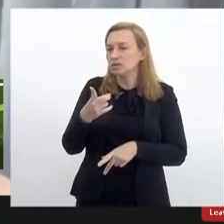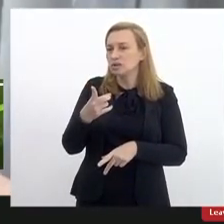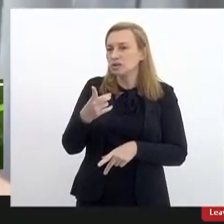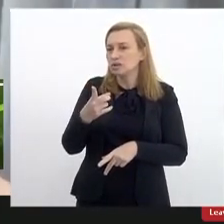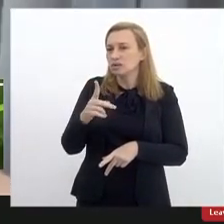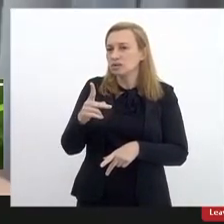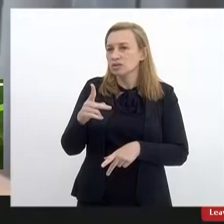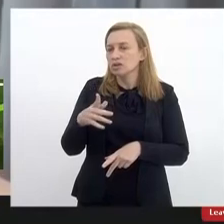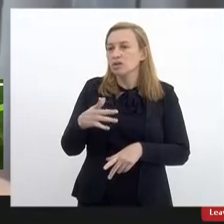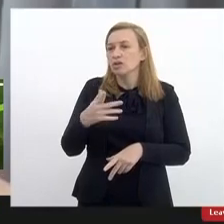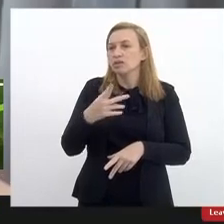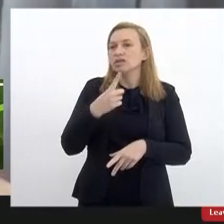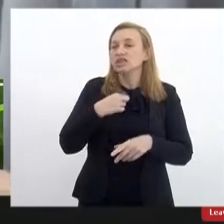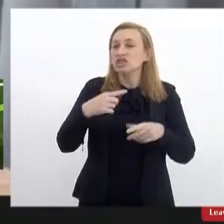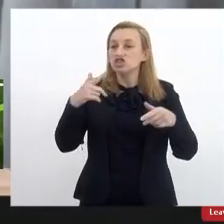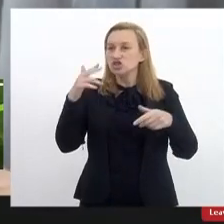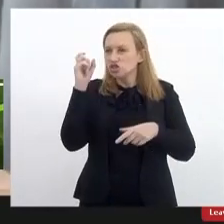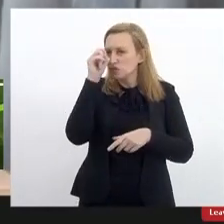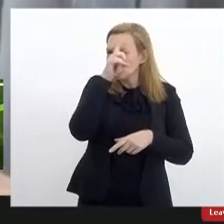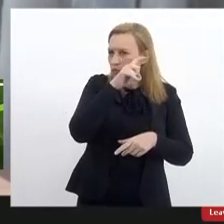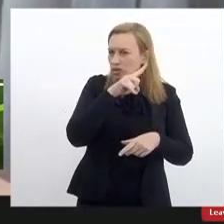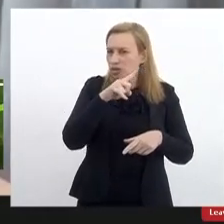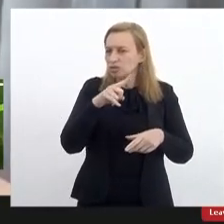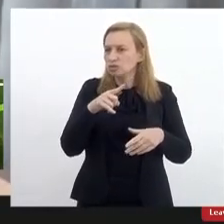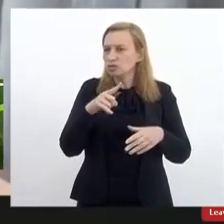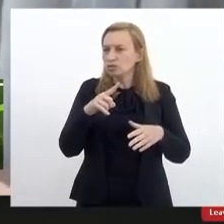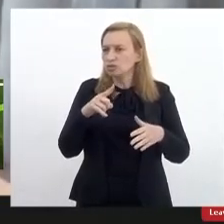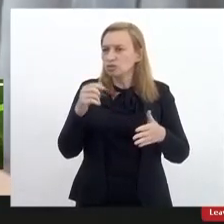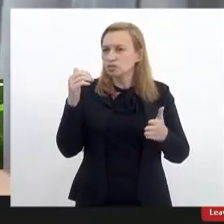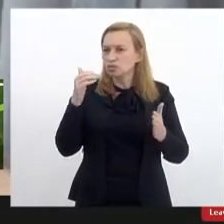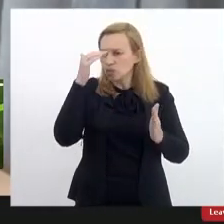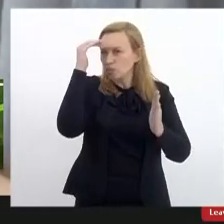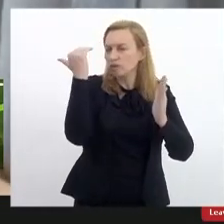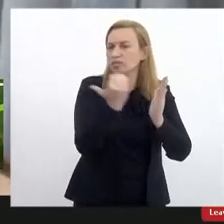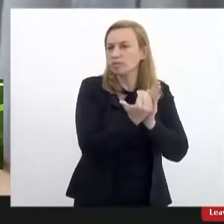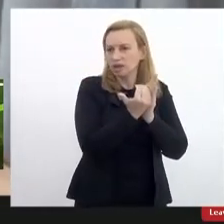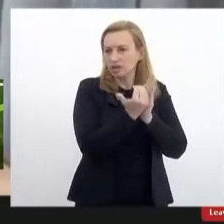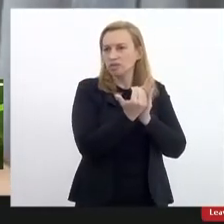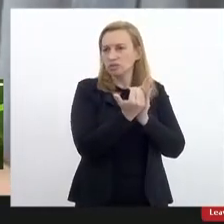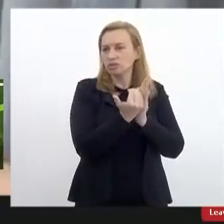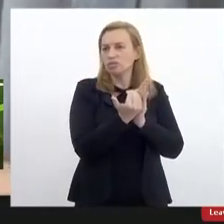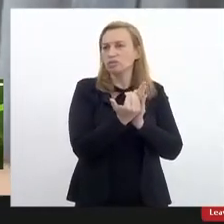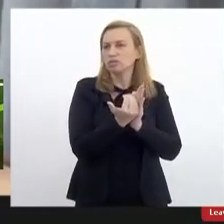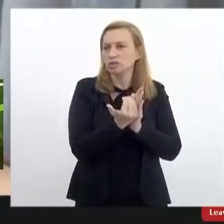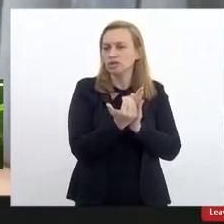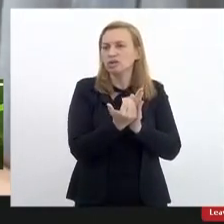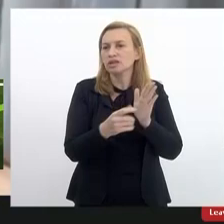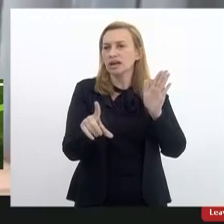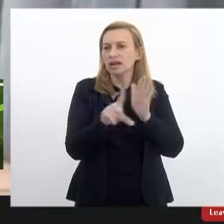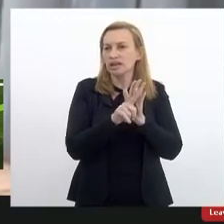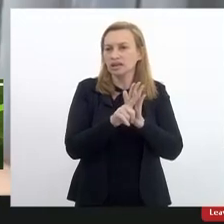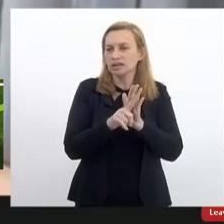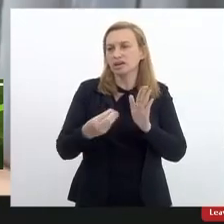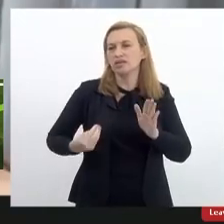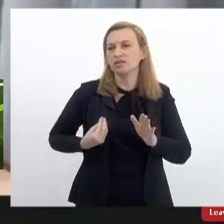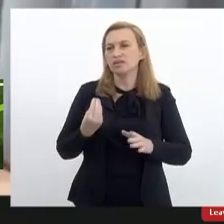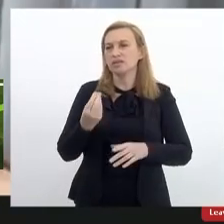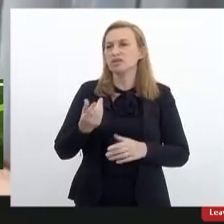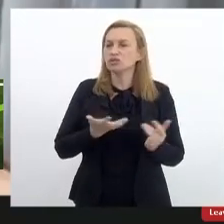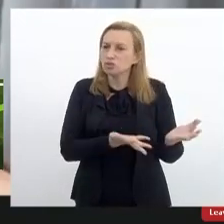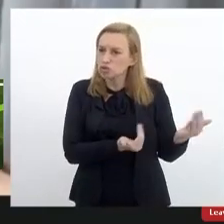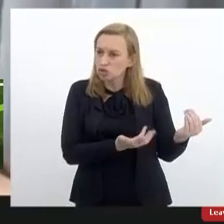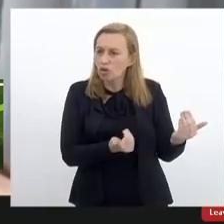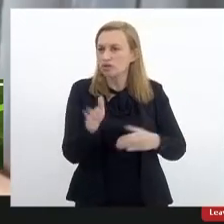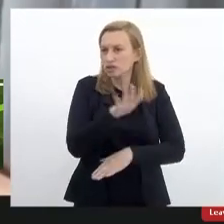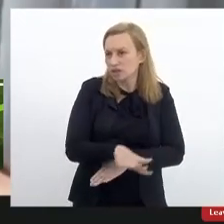esse acolhimento dessa dessa população ou seja de jovens